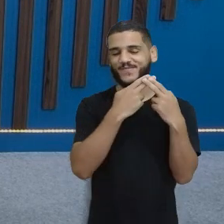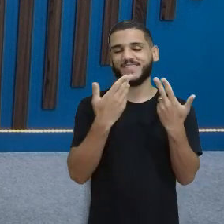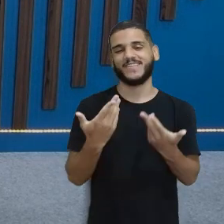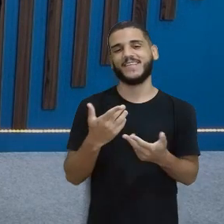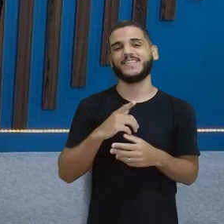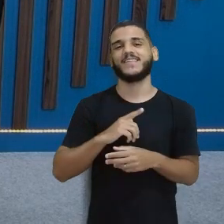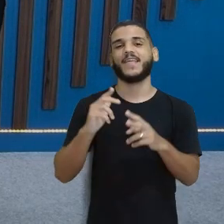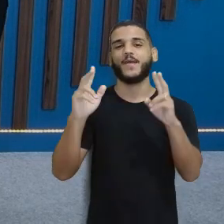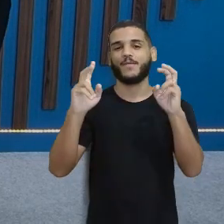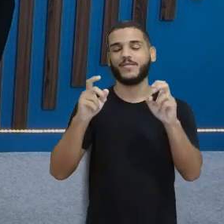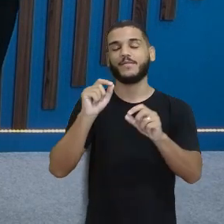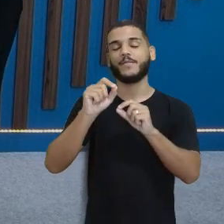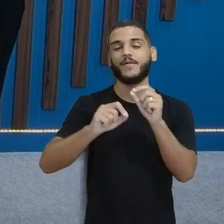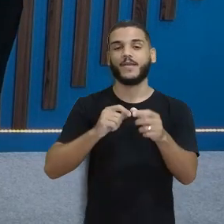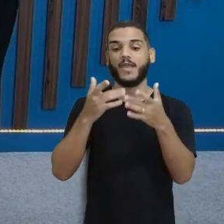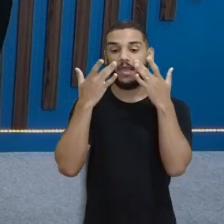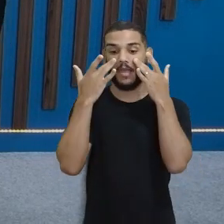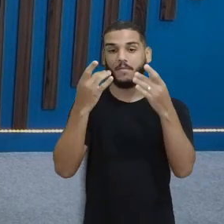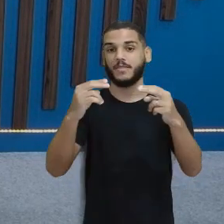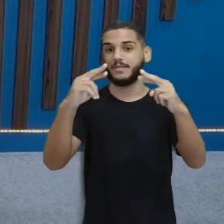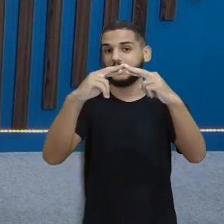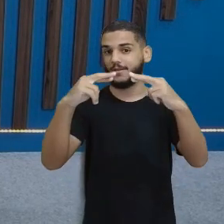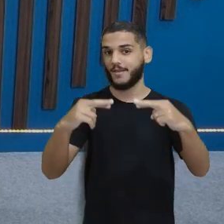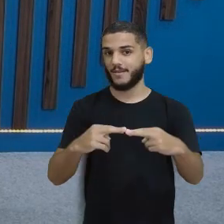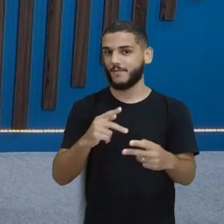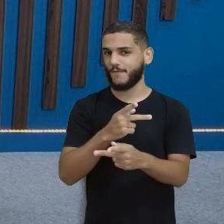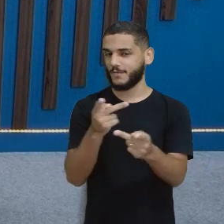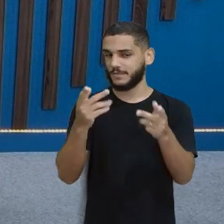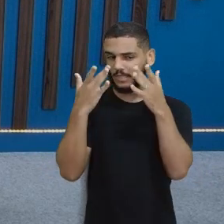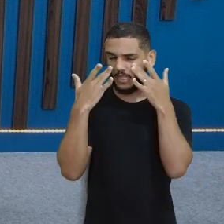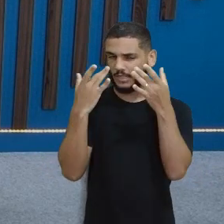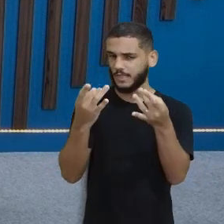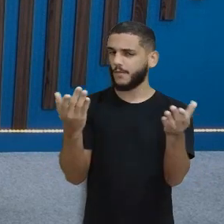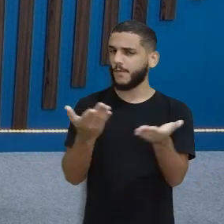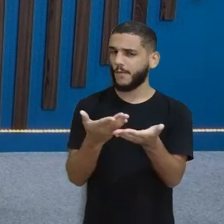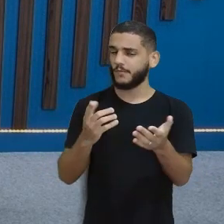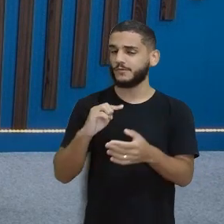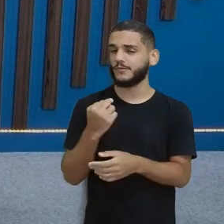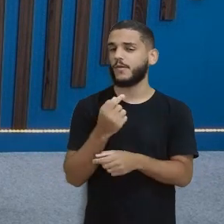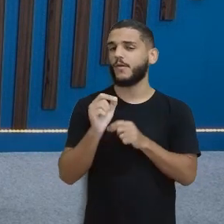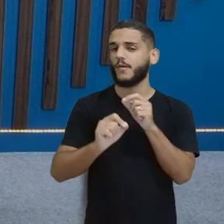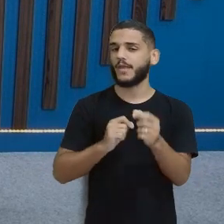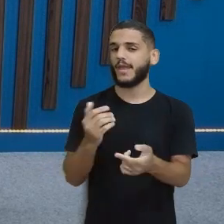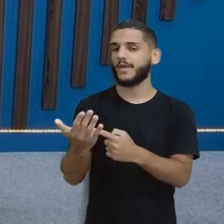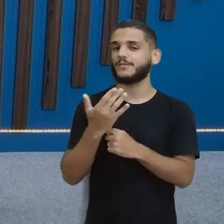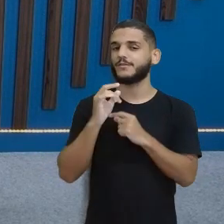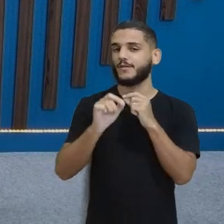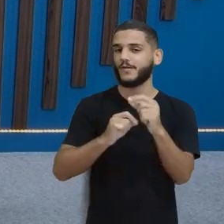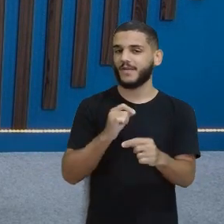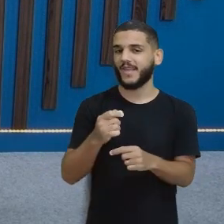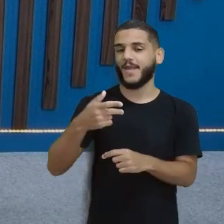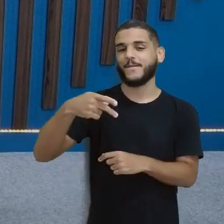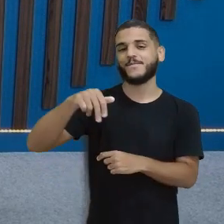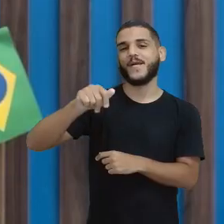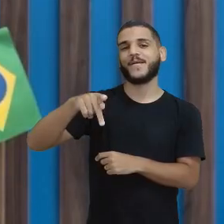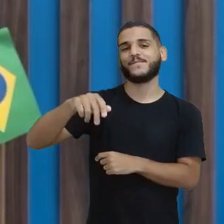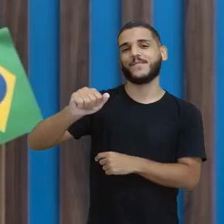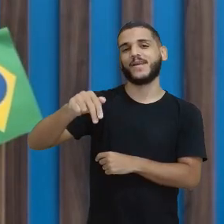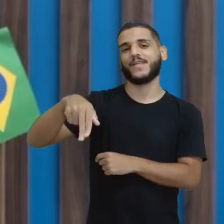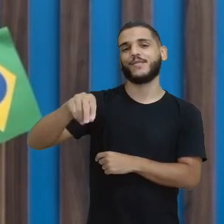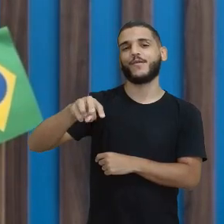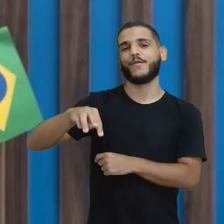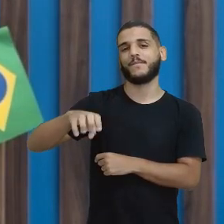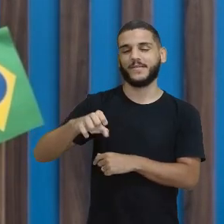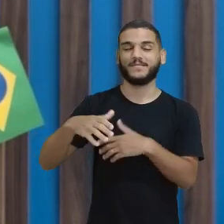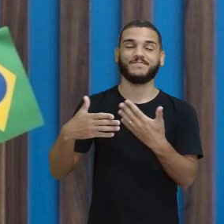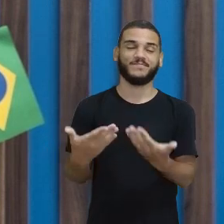olho nas rimas. Então, ó, fica bem atento. Porque a gente hoje vai pedir ajuda até do Papa Nome, que está ali perto das meninas. Daqui a